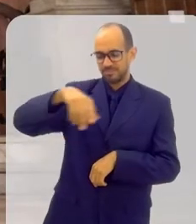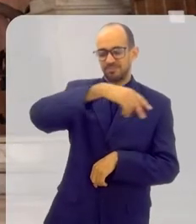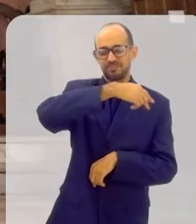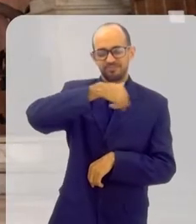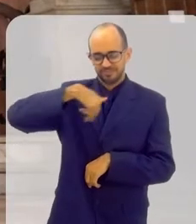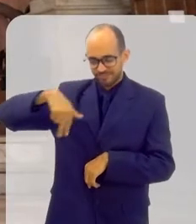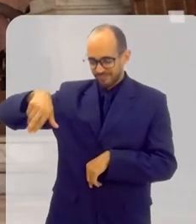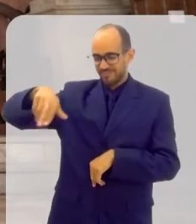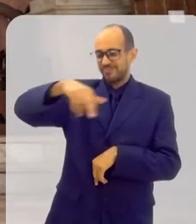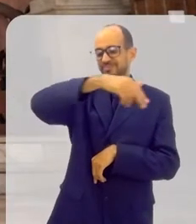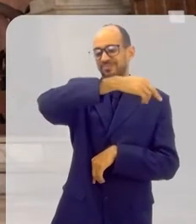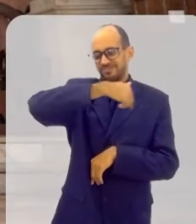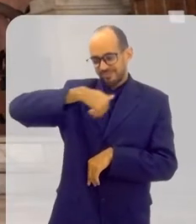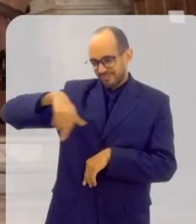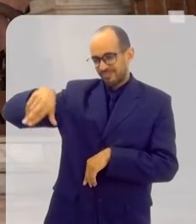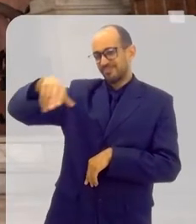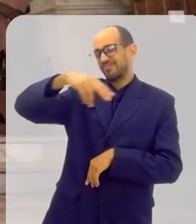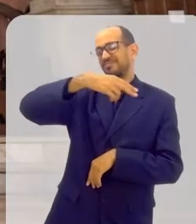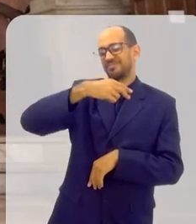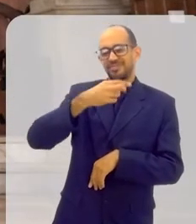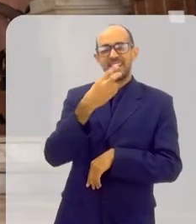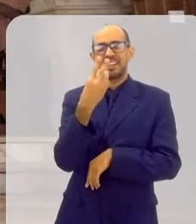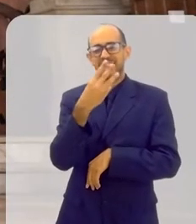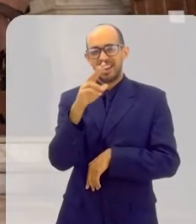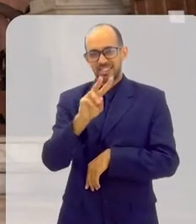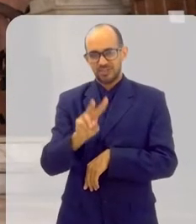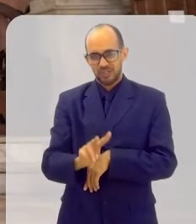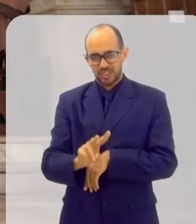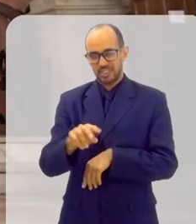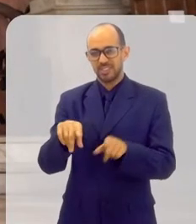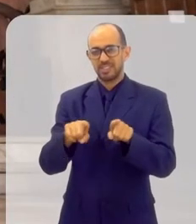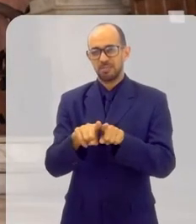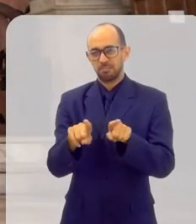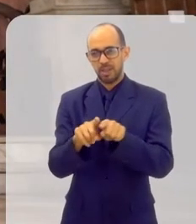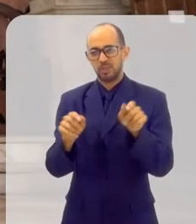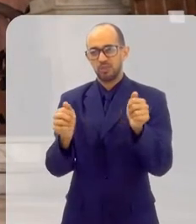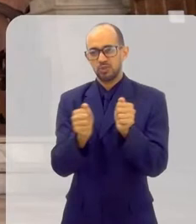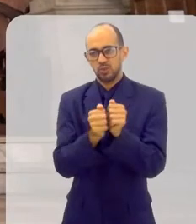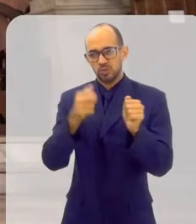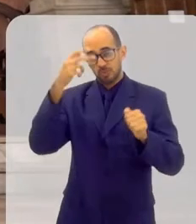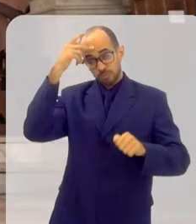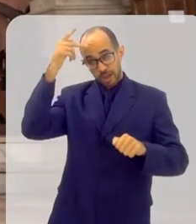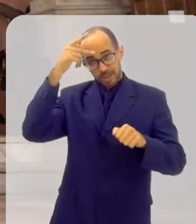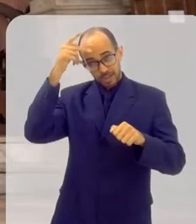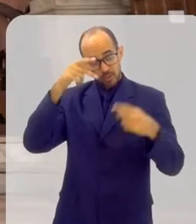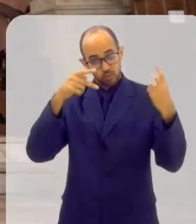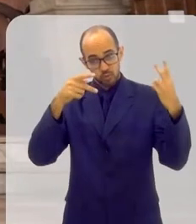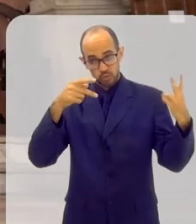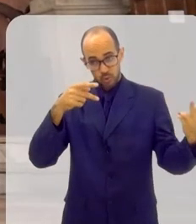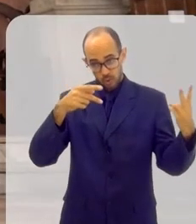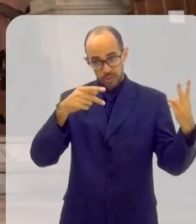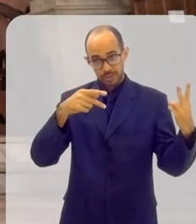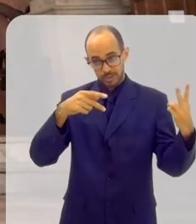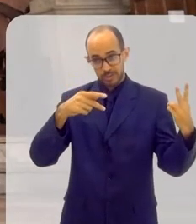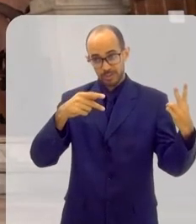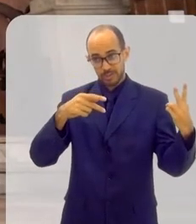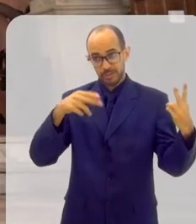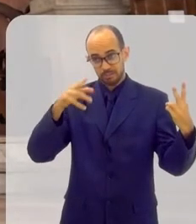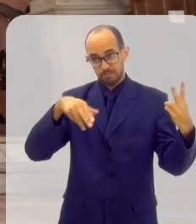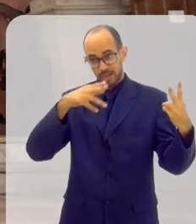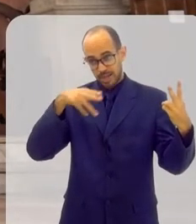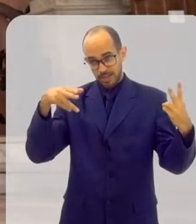volta do altar. Escoltado pelos meus padrinhos de ordenação, dois sacerdotes, dei três